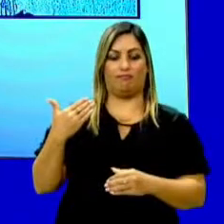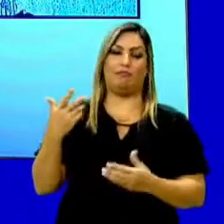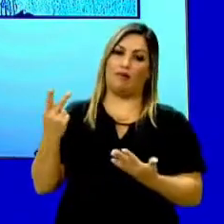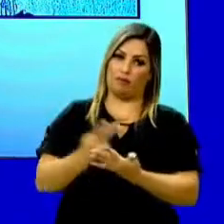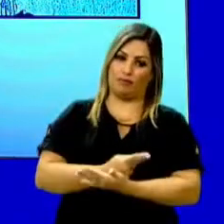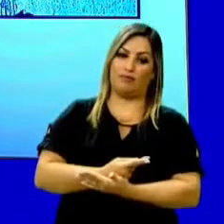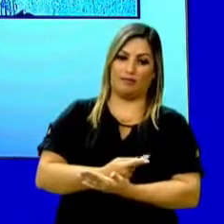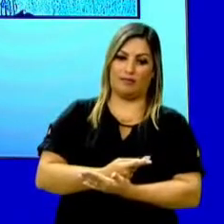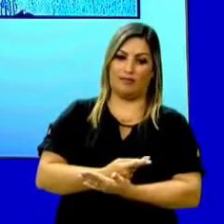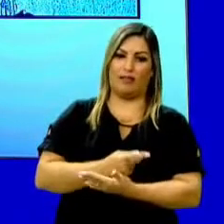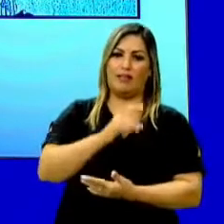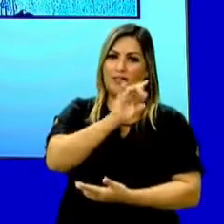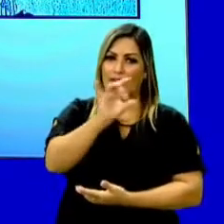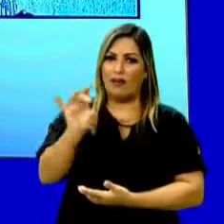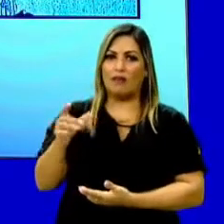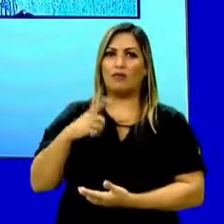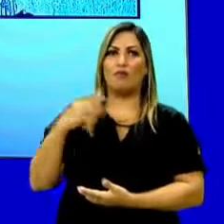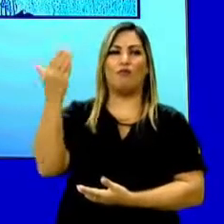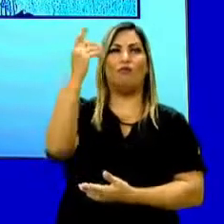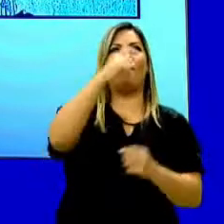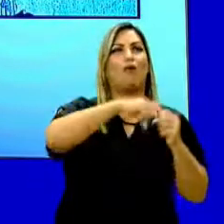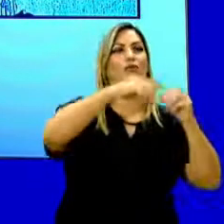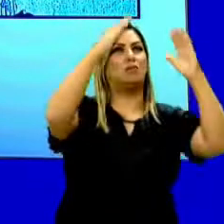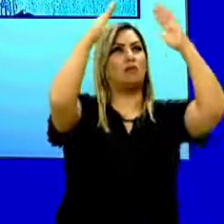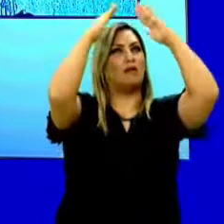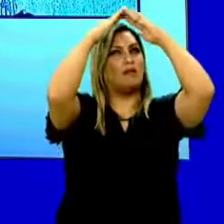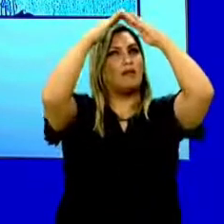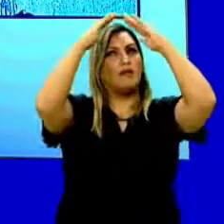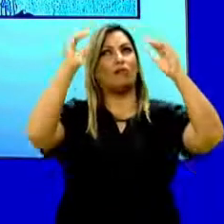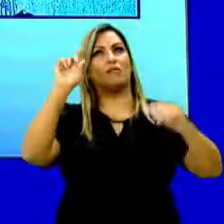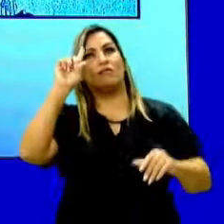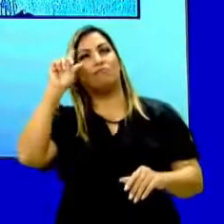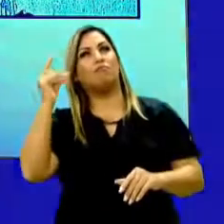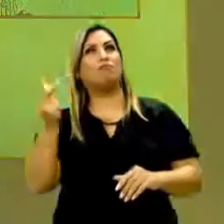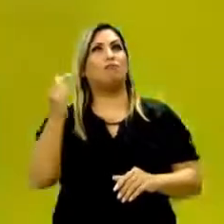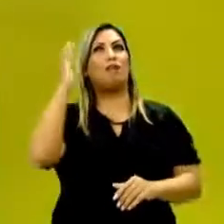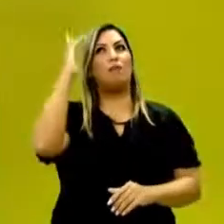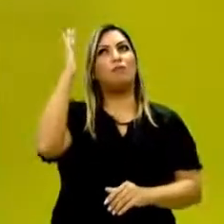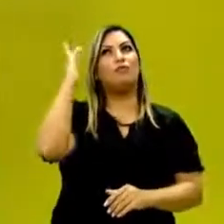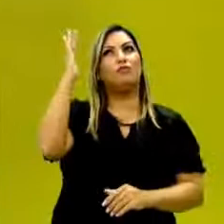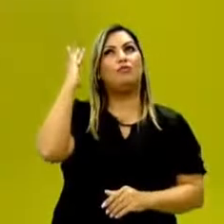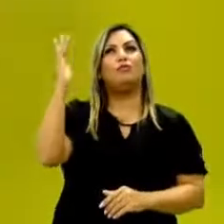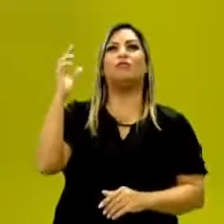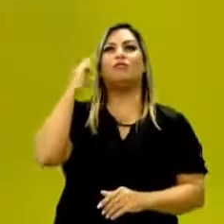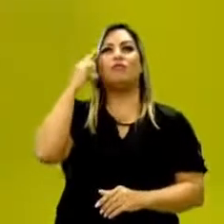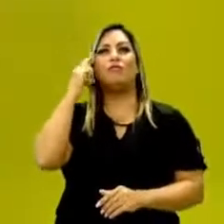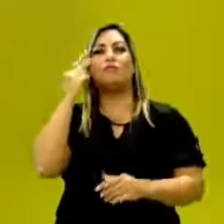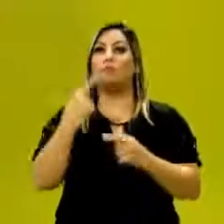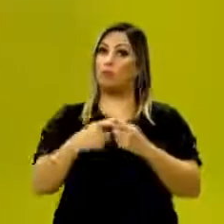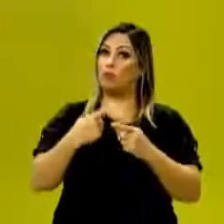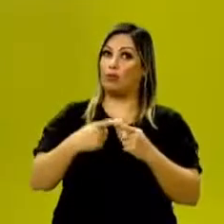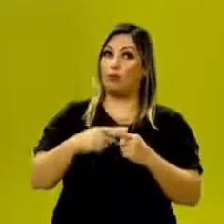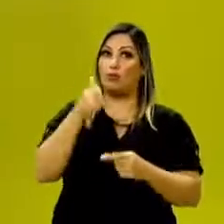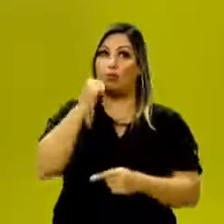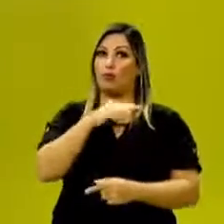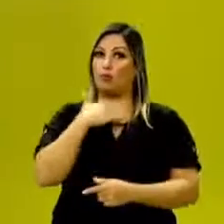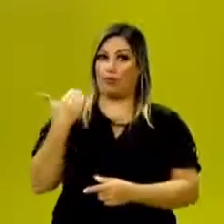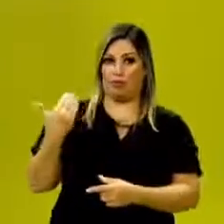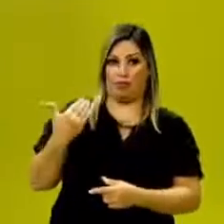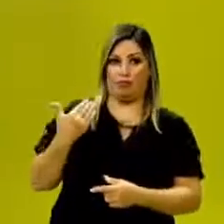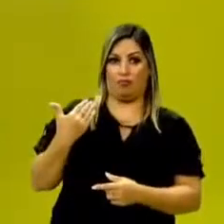morte. E cada um vai para a sua casa criando reflexões, imaginando o porquê, como,